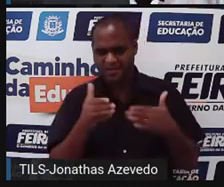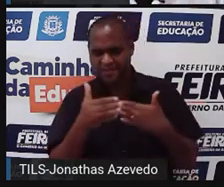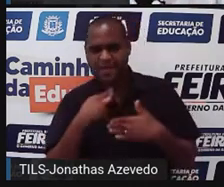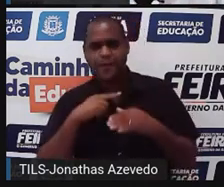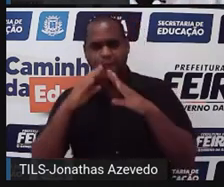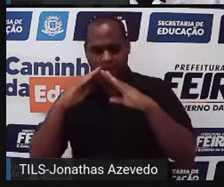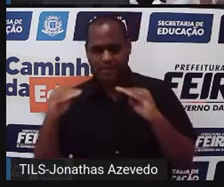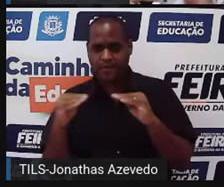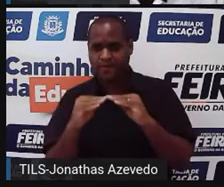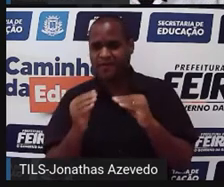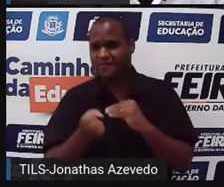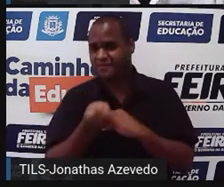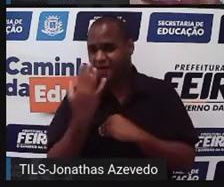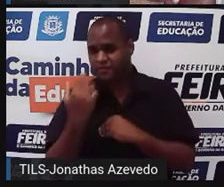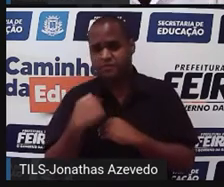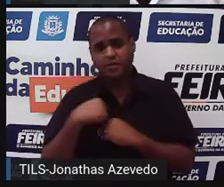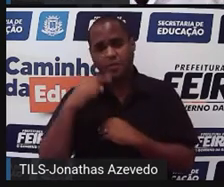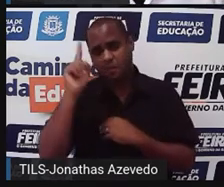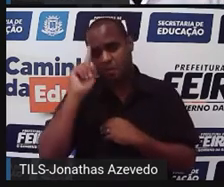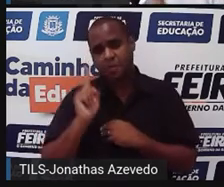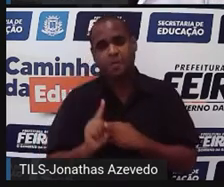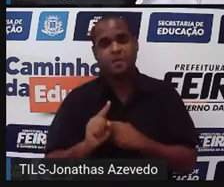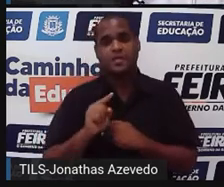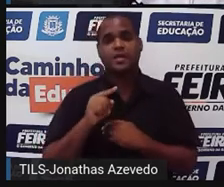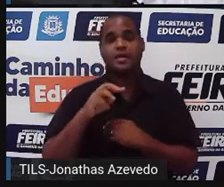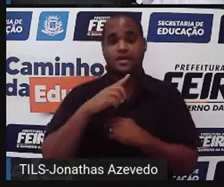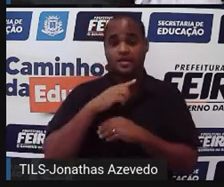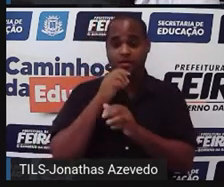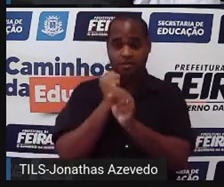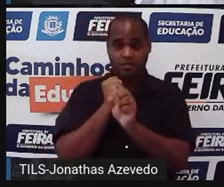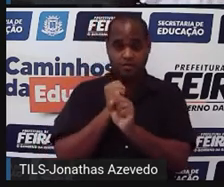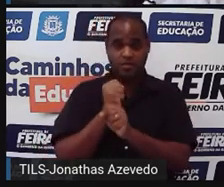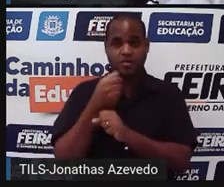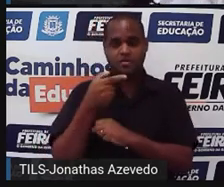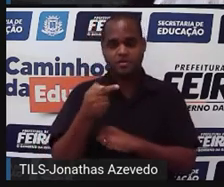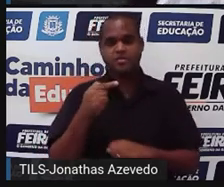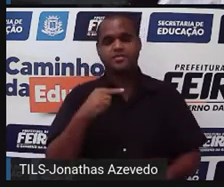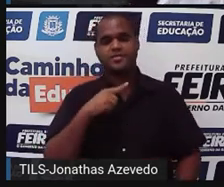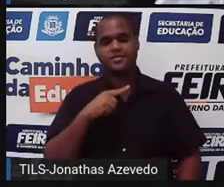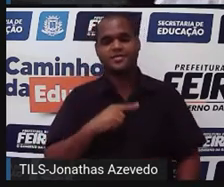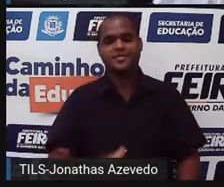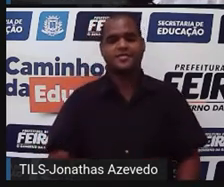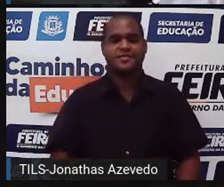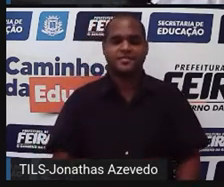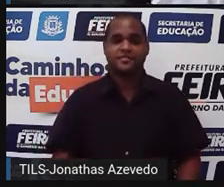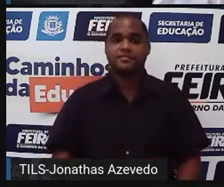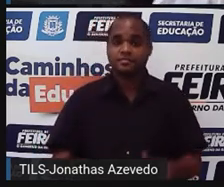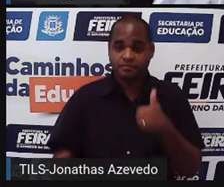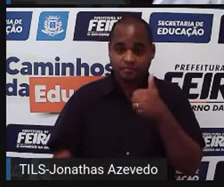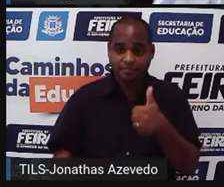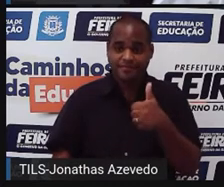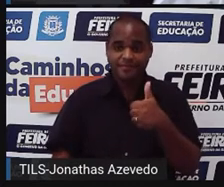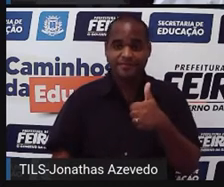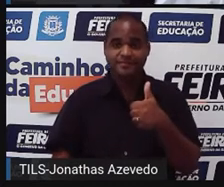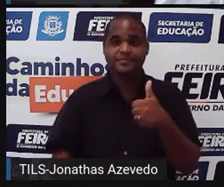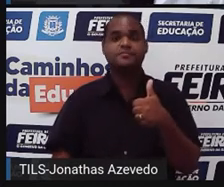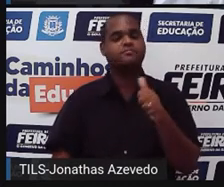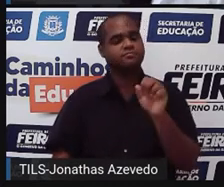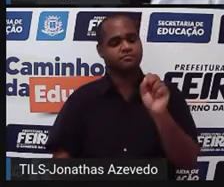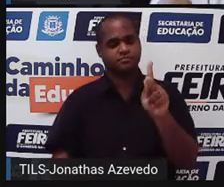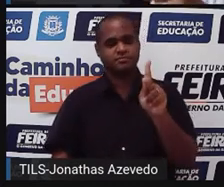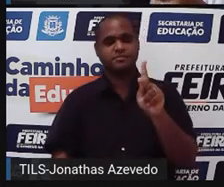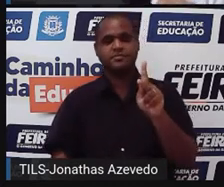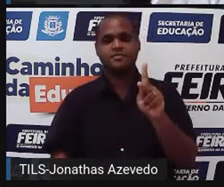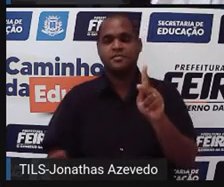quantas pirâmides, então por isso que eu escrevi cubos mais pirâmides tem que ser igual a sete. Tá bom? Pronto.